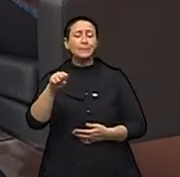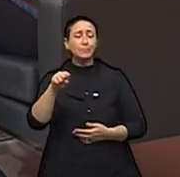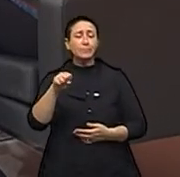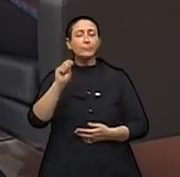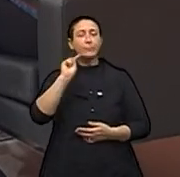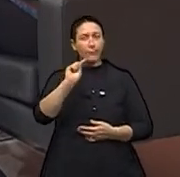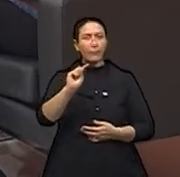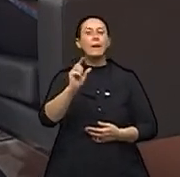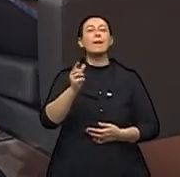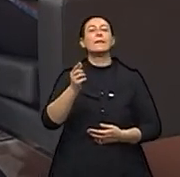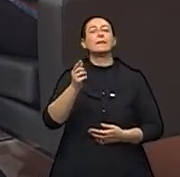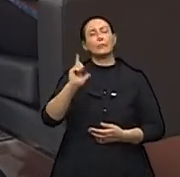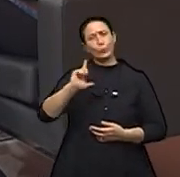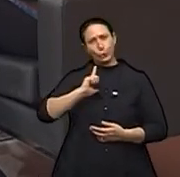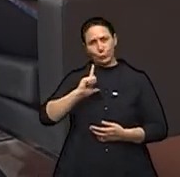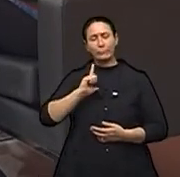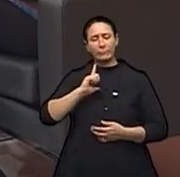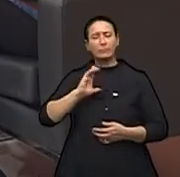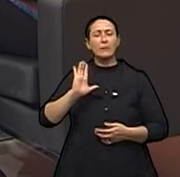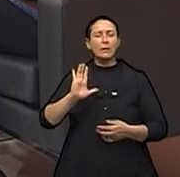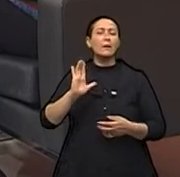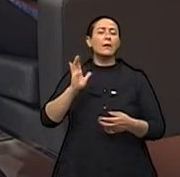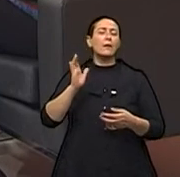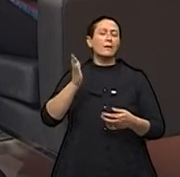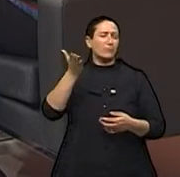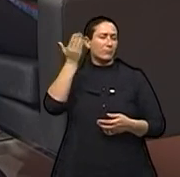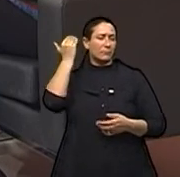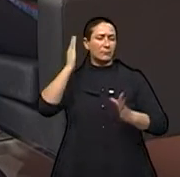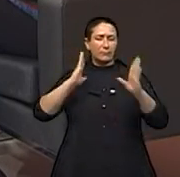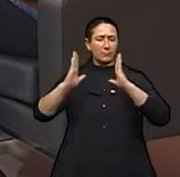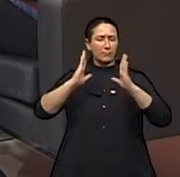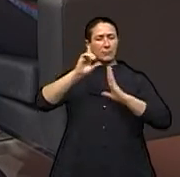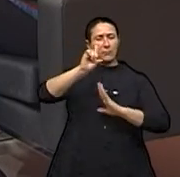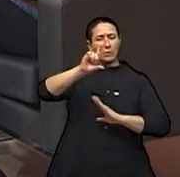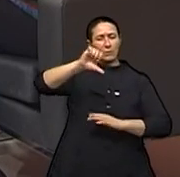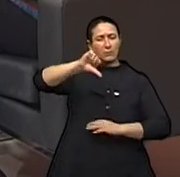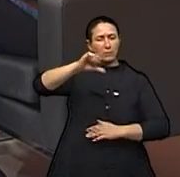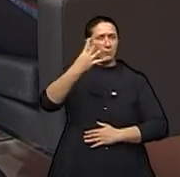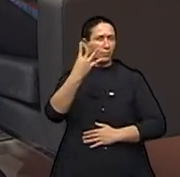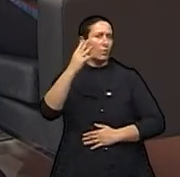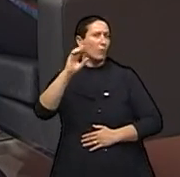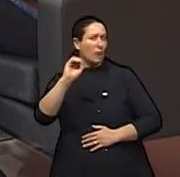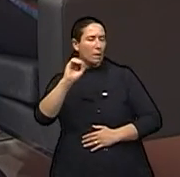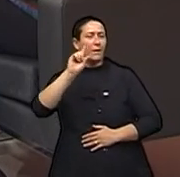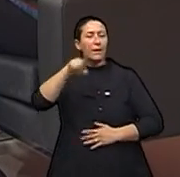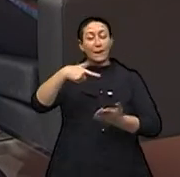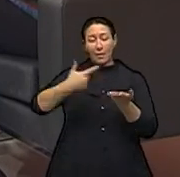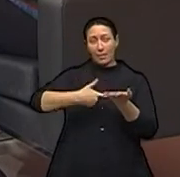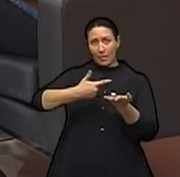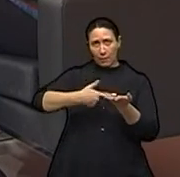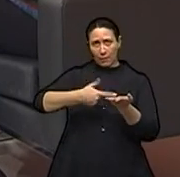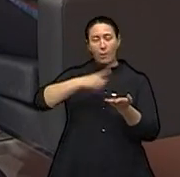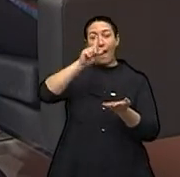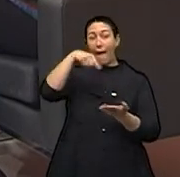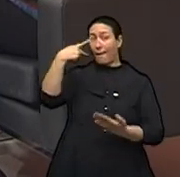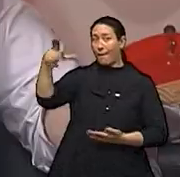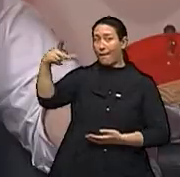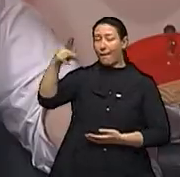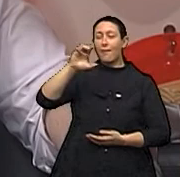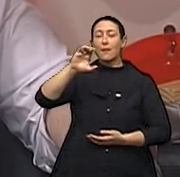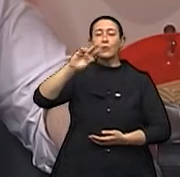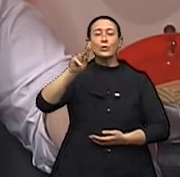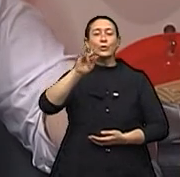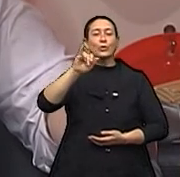Havia uma previsão, na década de 40 ainda, através de um livro psicografado pelo Chico Xavier,